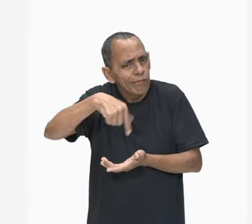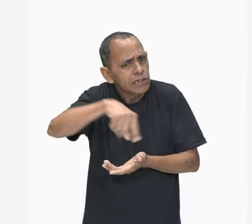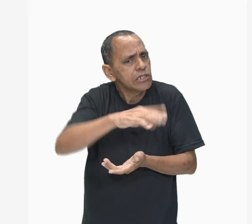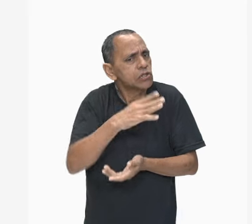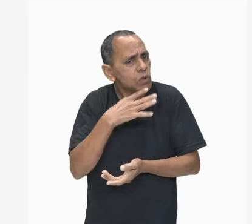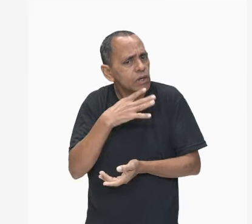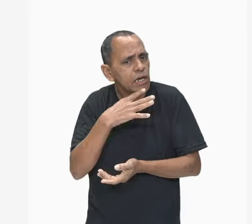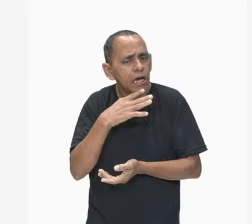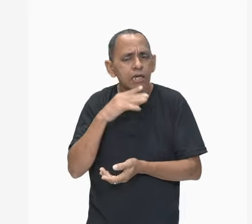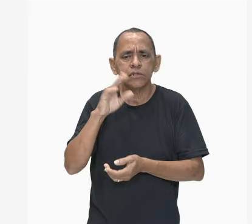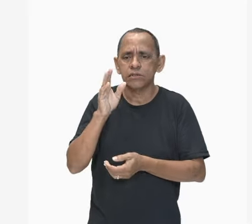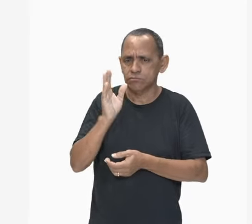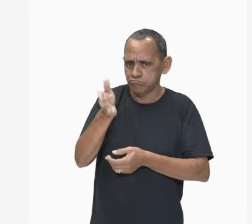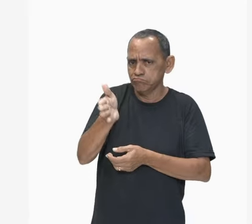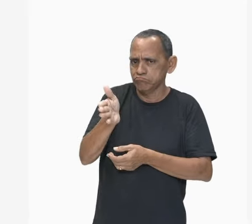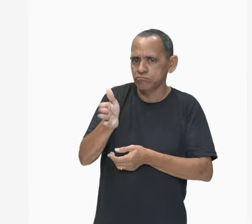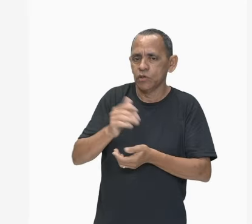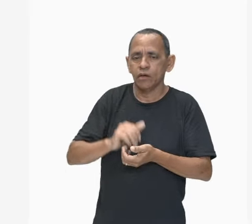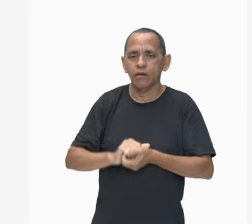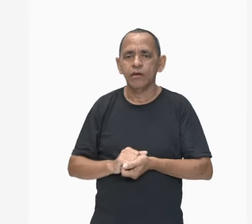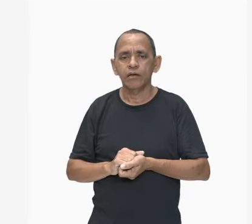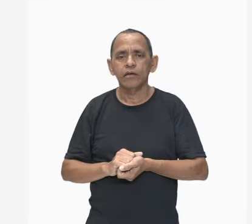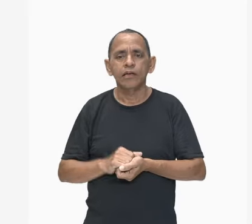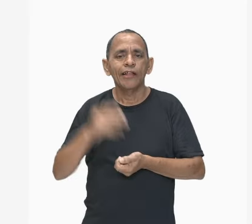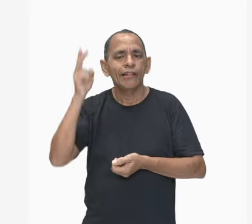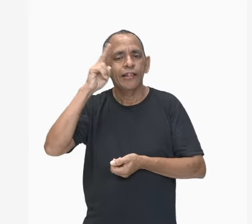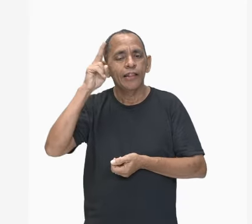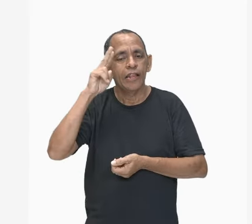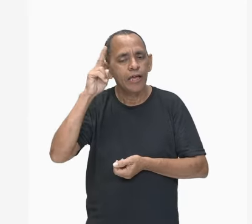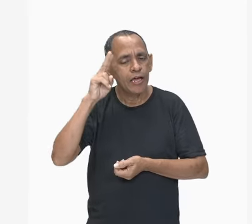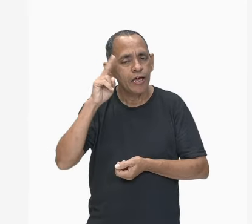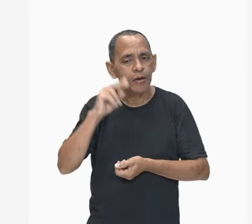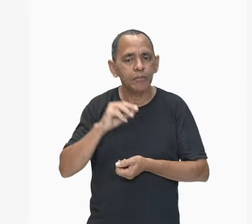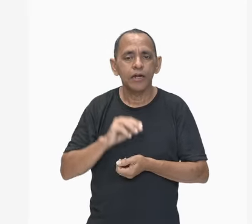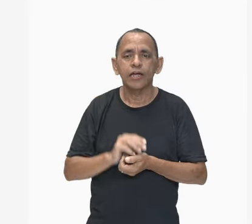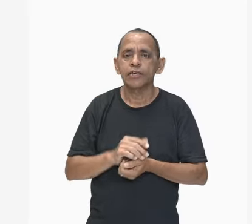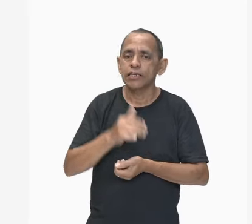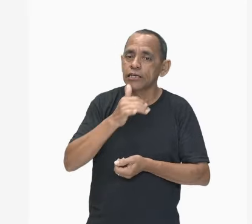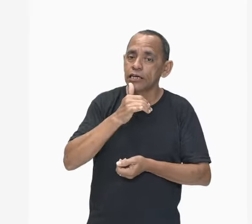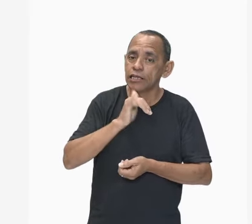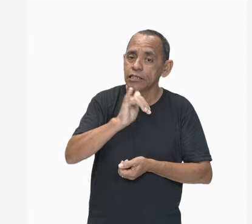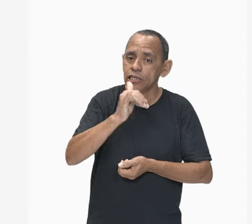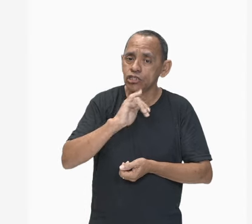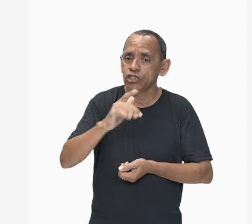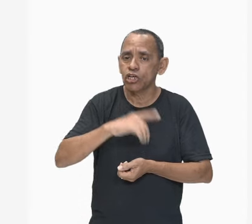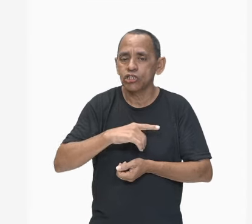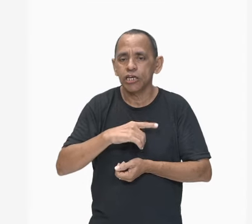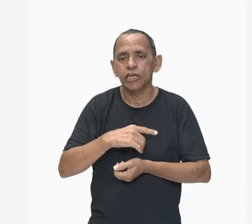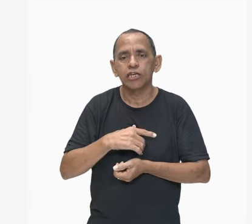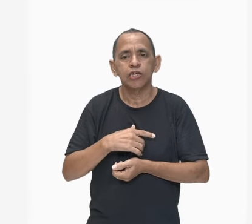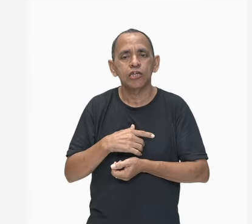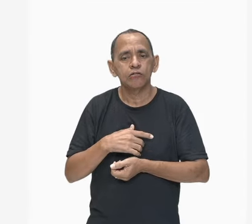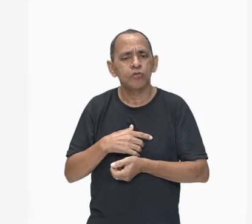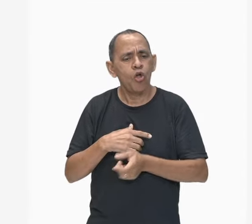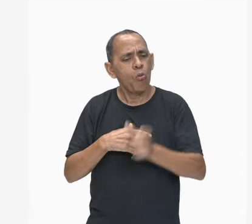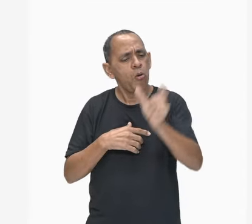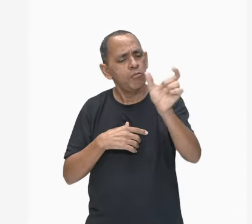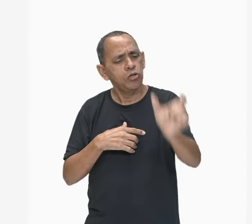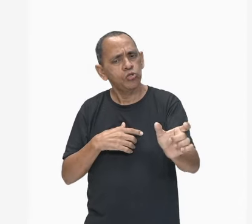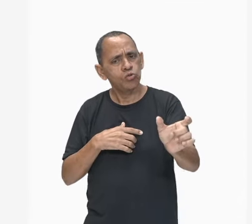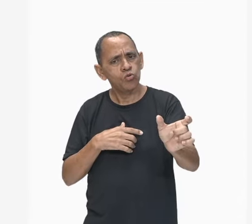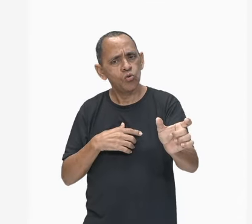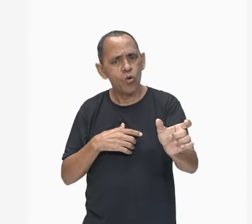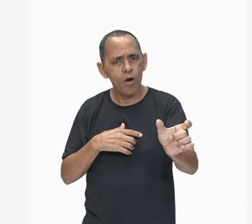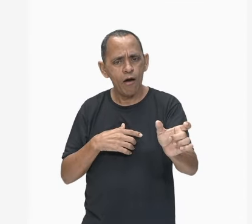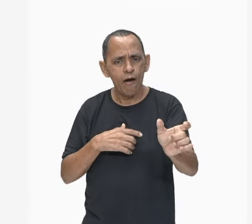o cabelo ficar arrepiado. Um corpo se apresenta carregado, isto é, eletrizado,